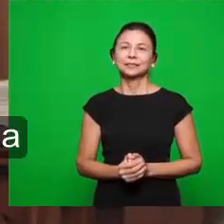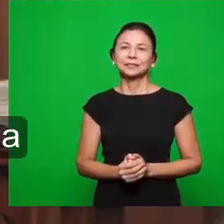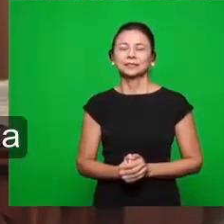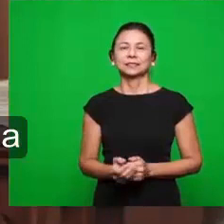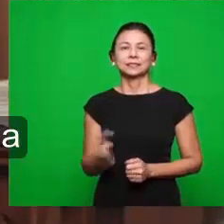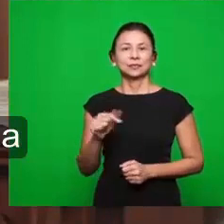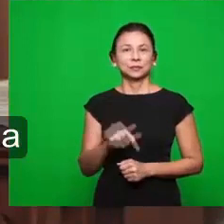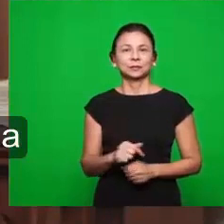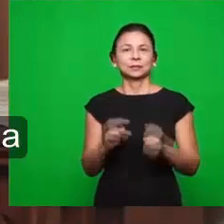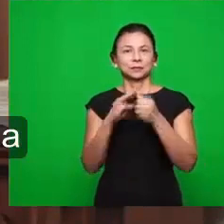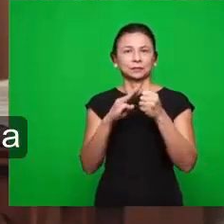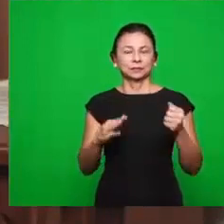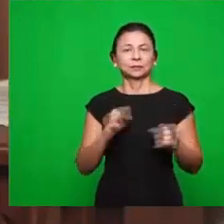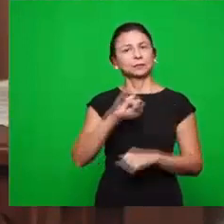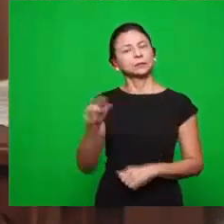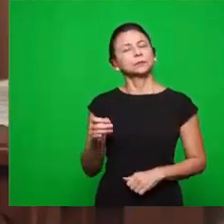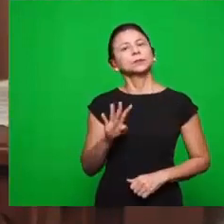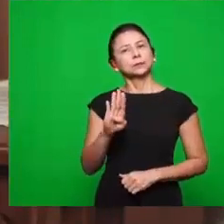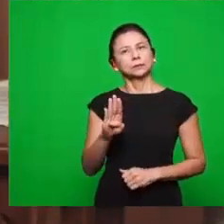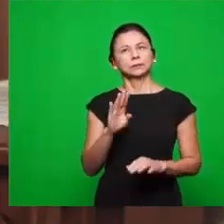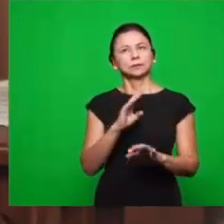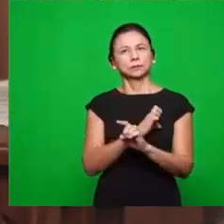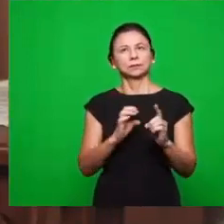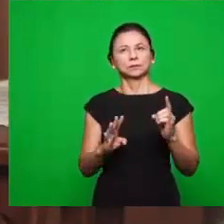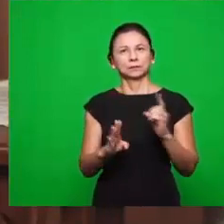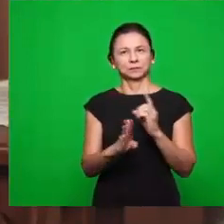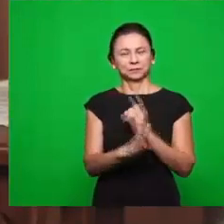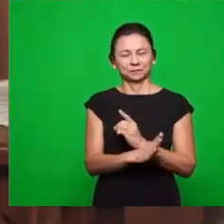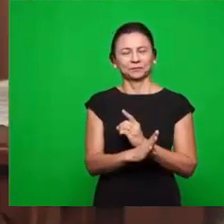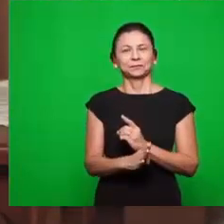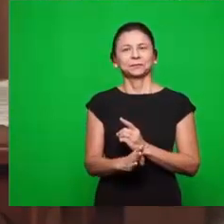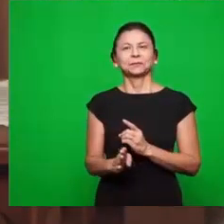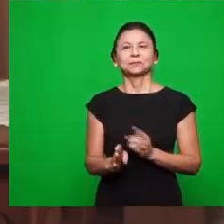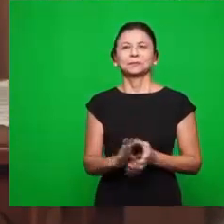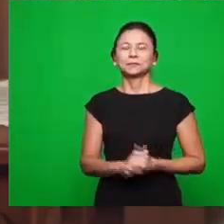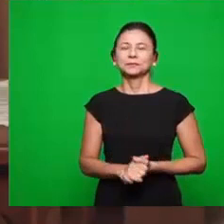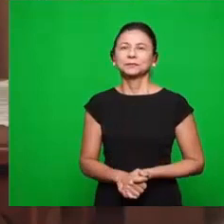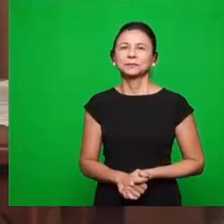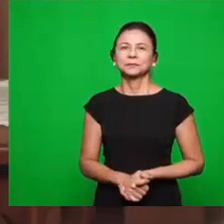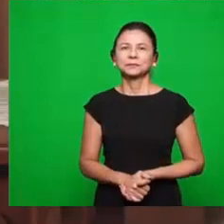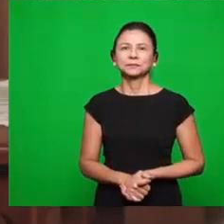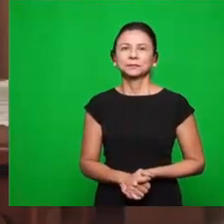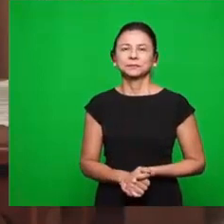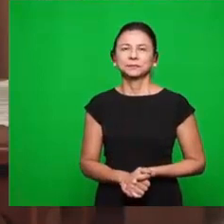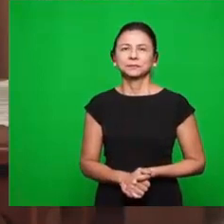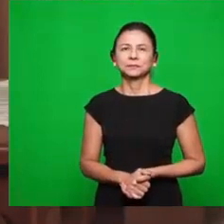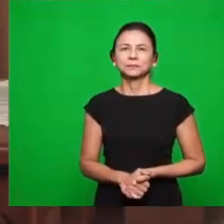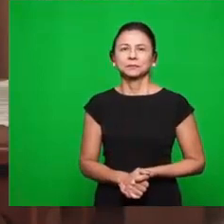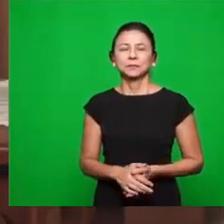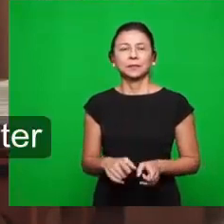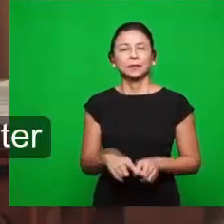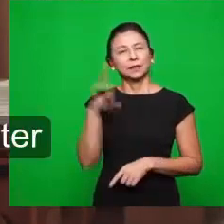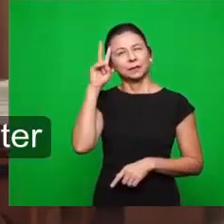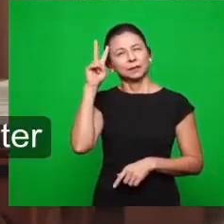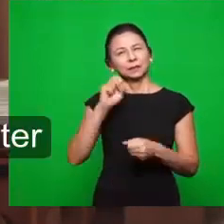diretamente do anfiteatro de Jaburu na transmissão dessa Escola Bíblica Dominical. E fazemos menção do seminário